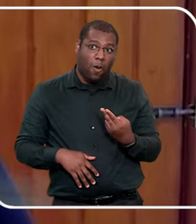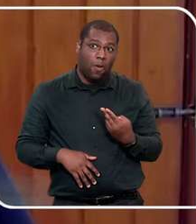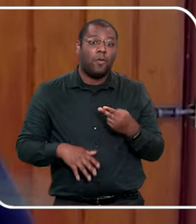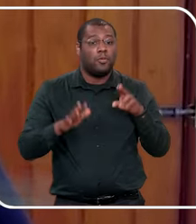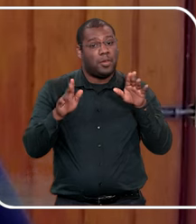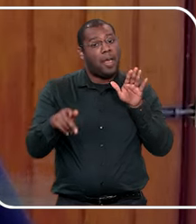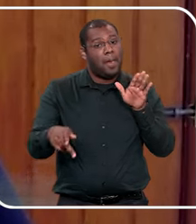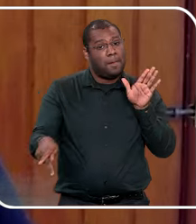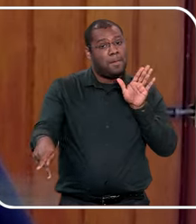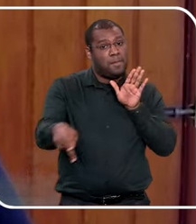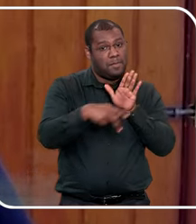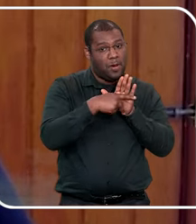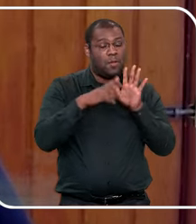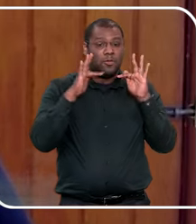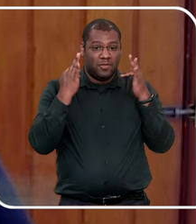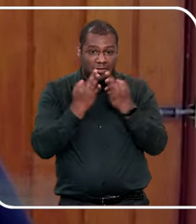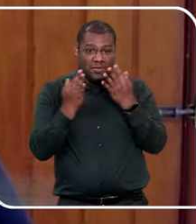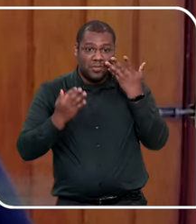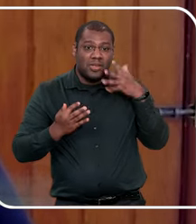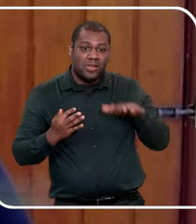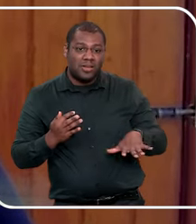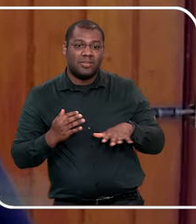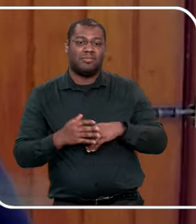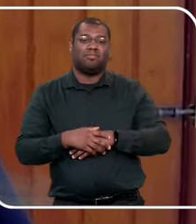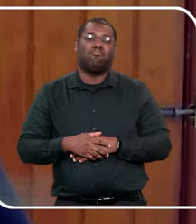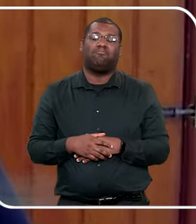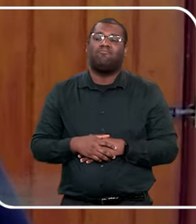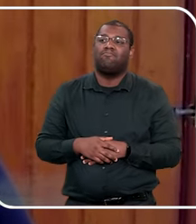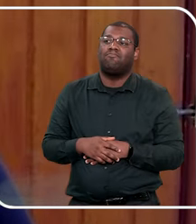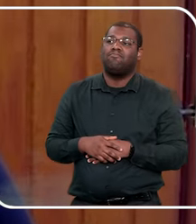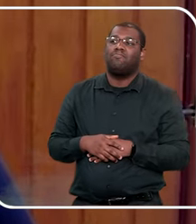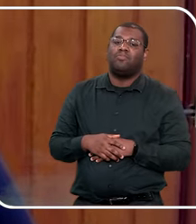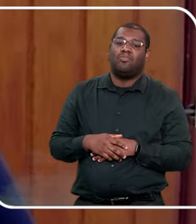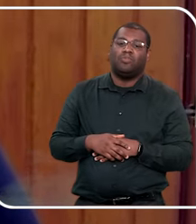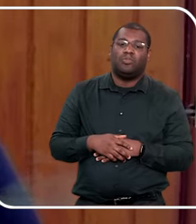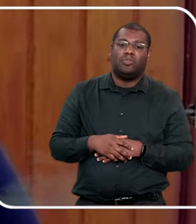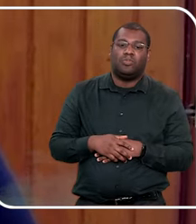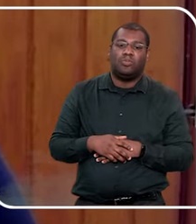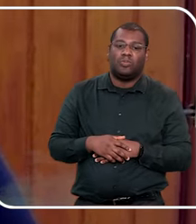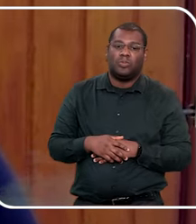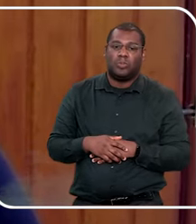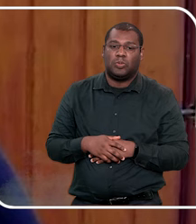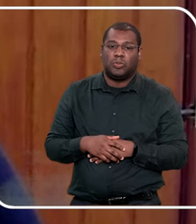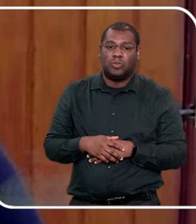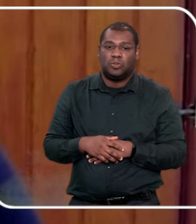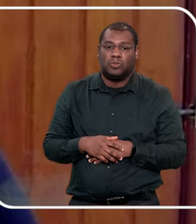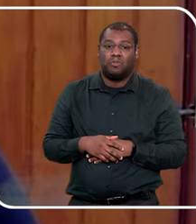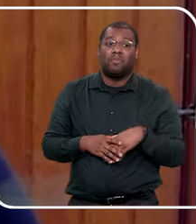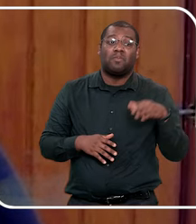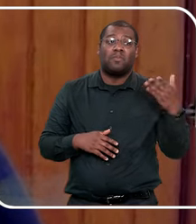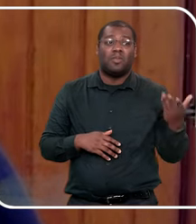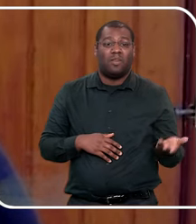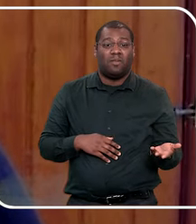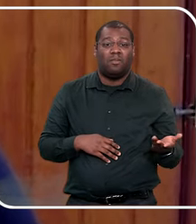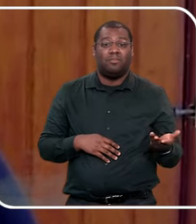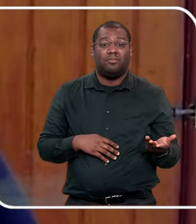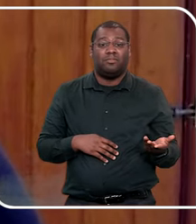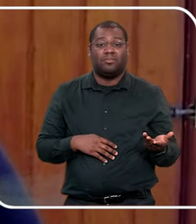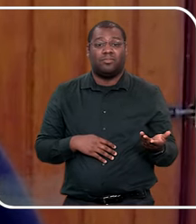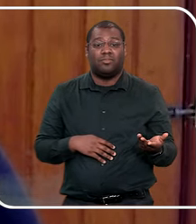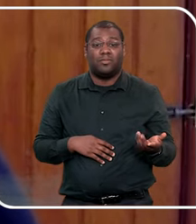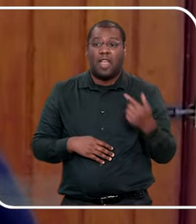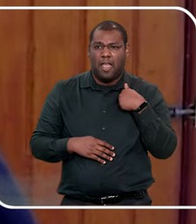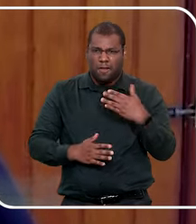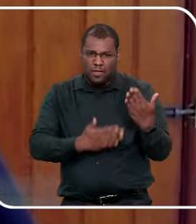eles são acima de qualquer suspeita, é difícil responder nessas perguntas, porque eles são acima de qualquer suspeita, e como que eu vou